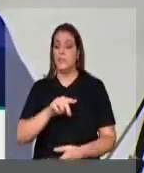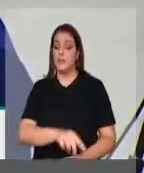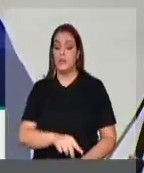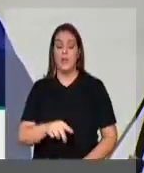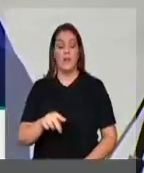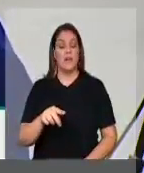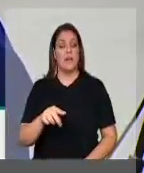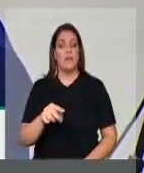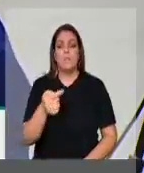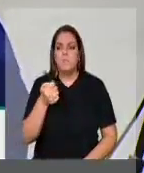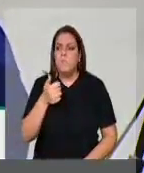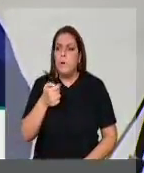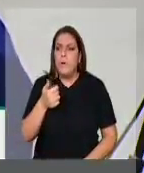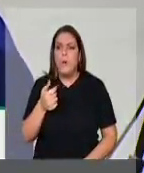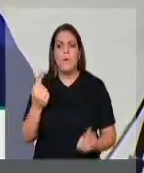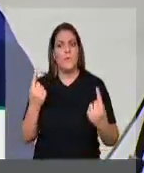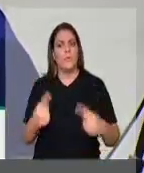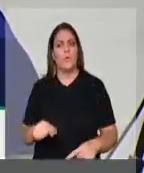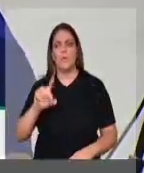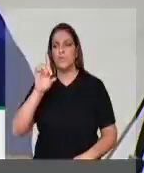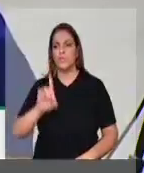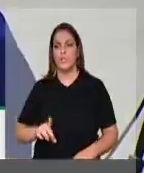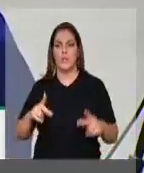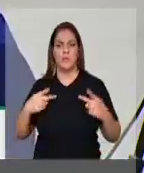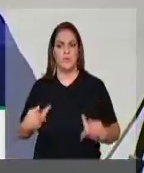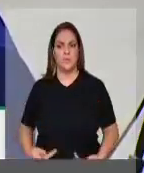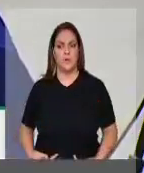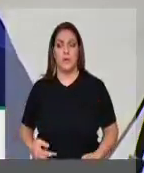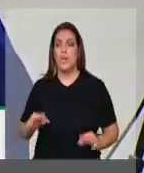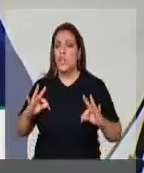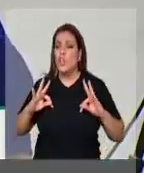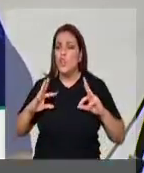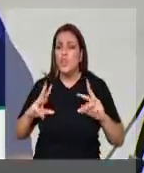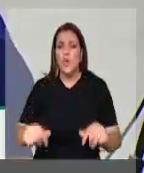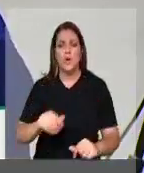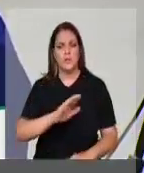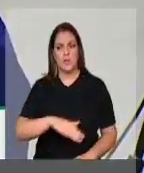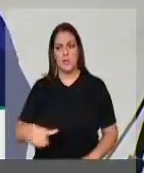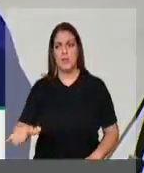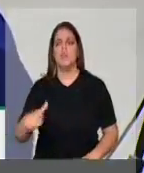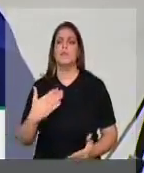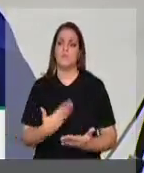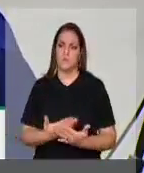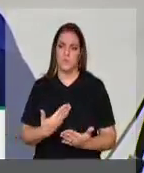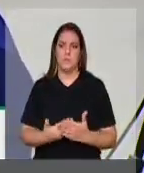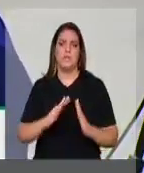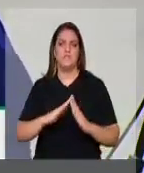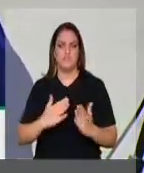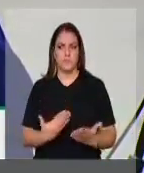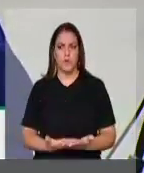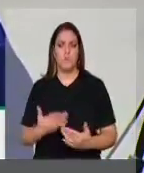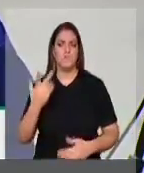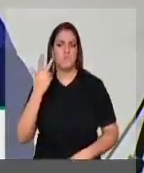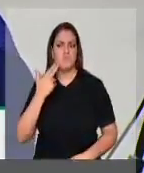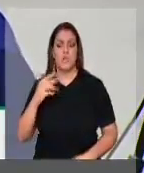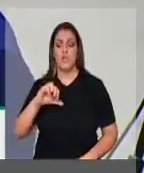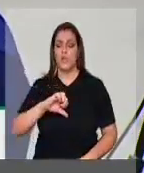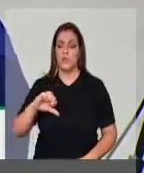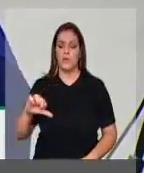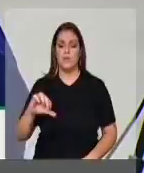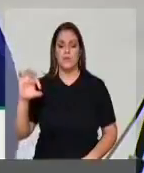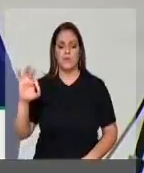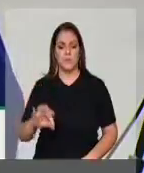viola os direitos humanos. Todas as crianças estão no ensino fundamental e 99% do ensino